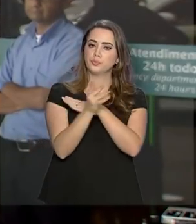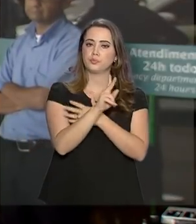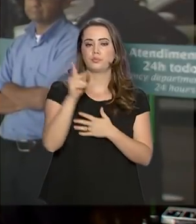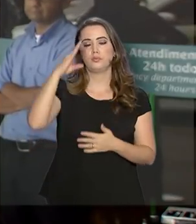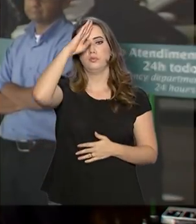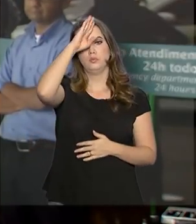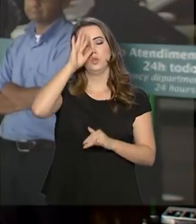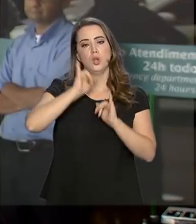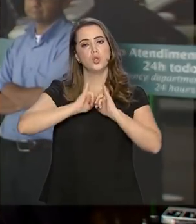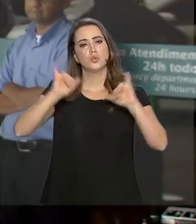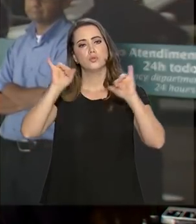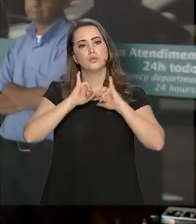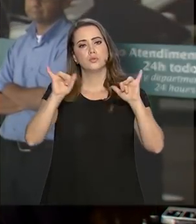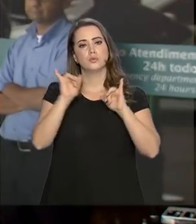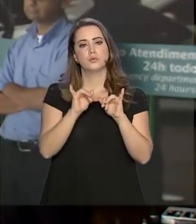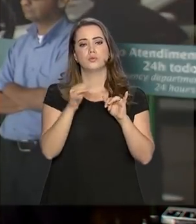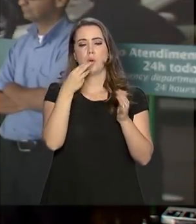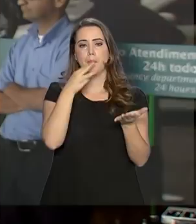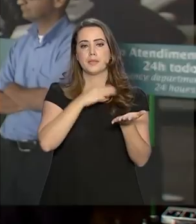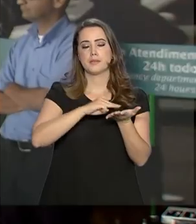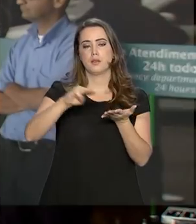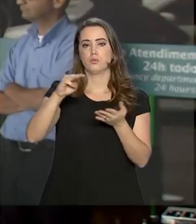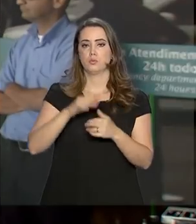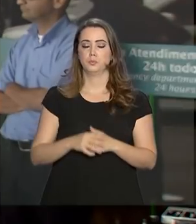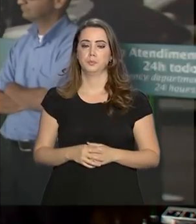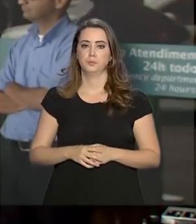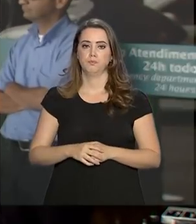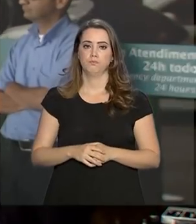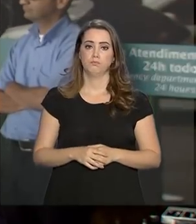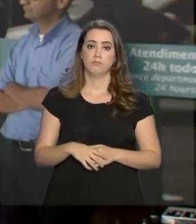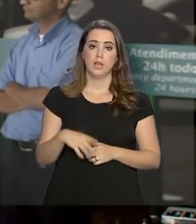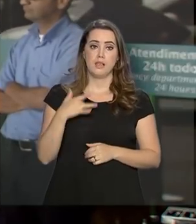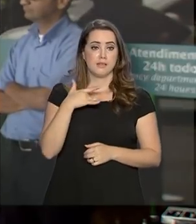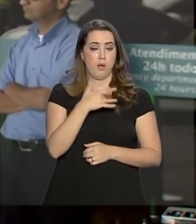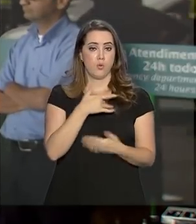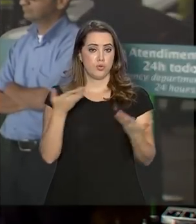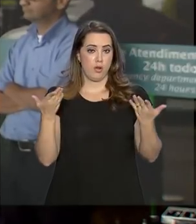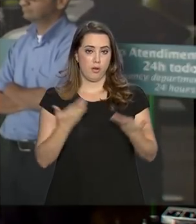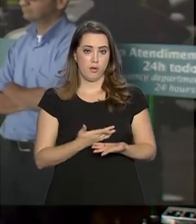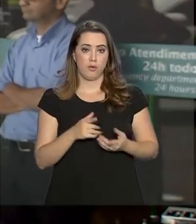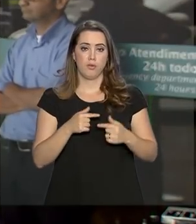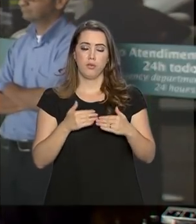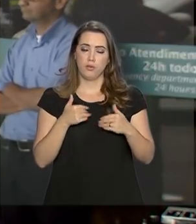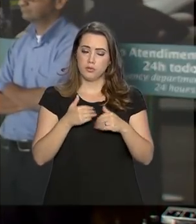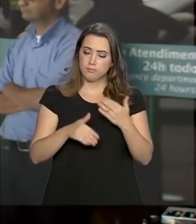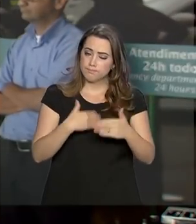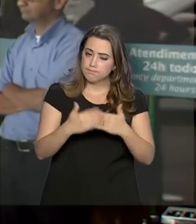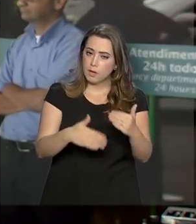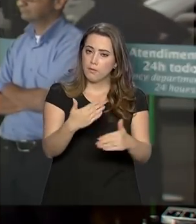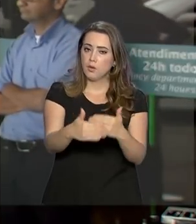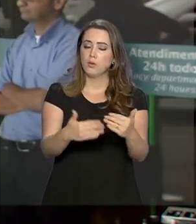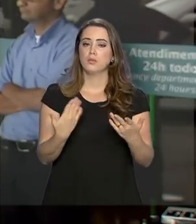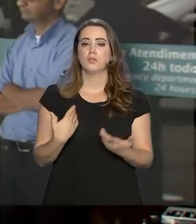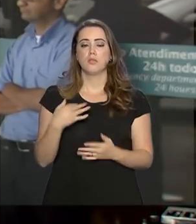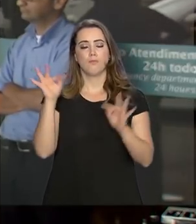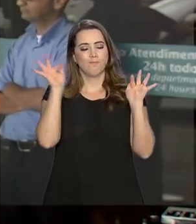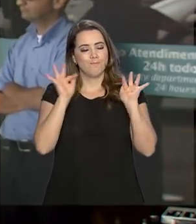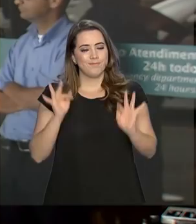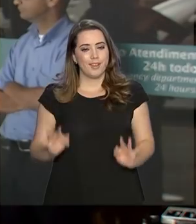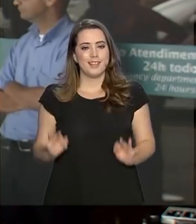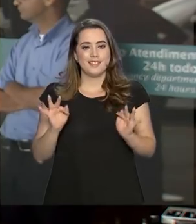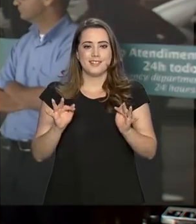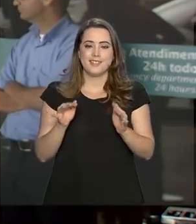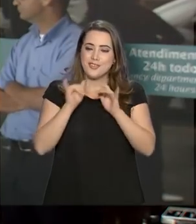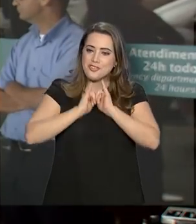divulgou agora há pouco a seguinte mensagem. Meu estado de saúde, neste momento, encontra-se em plena evolução. Estou feliz de